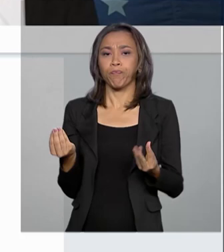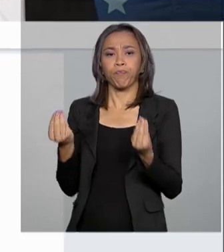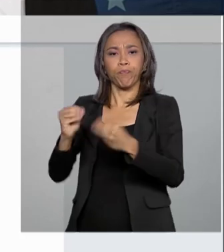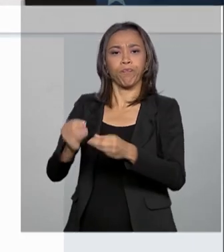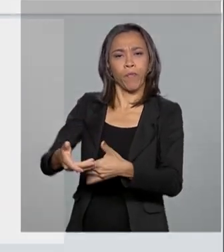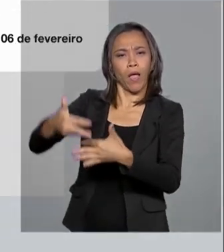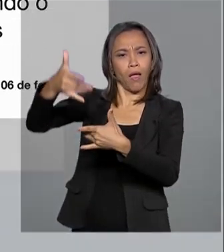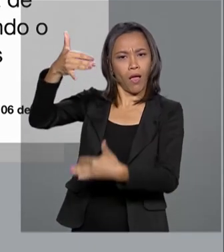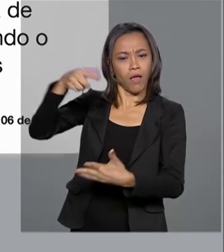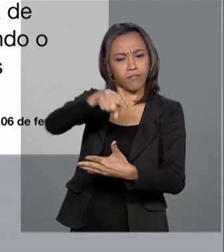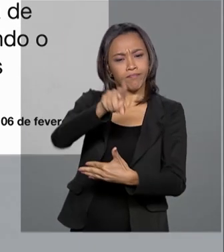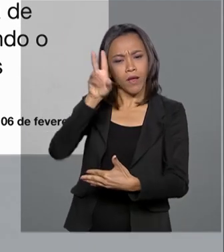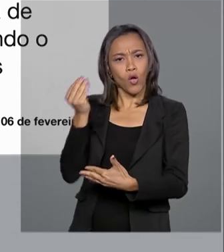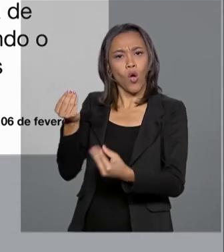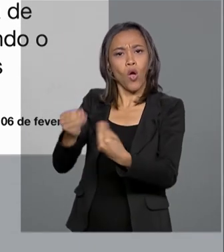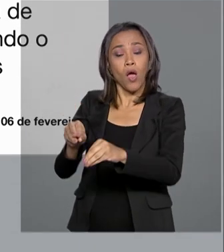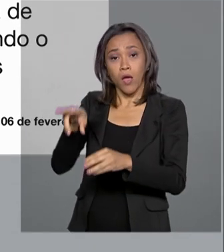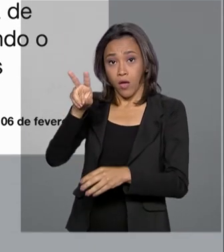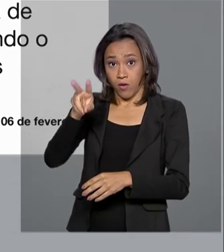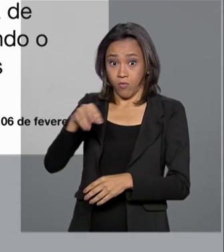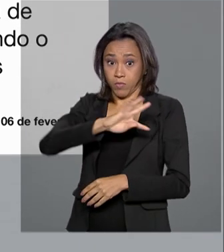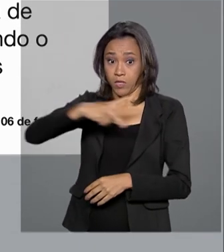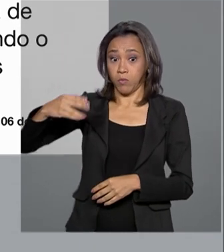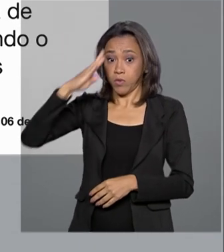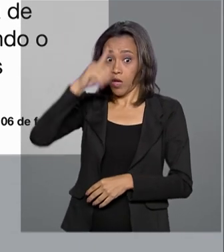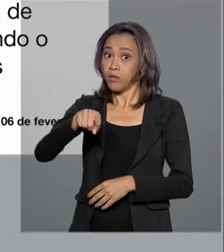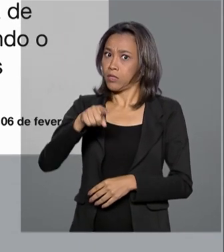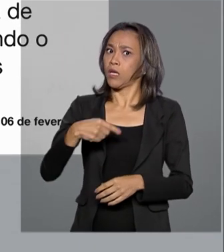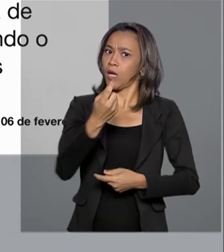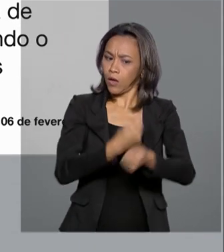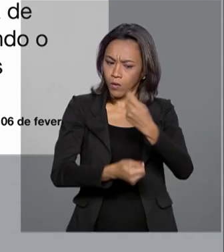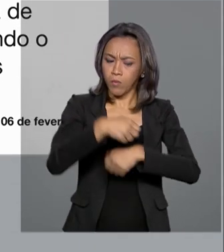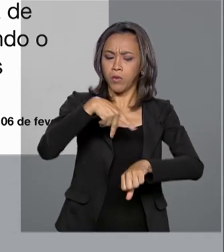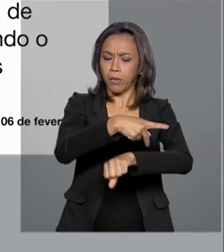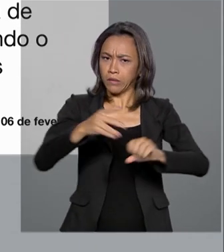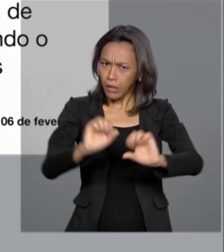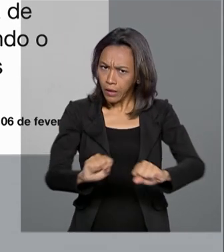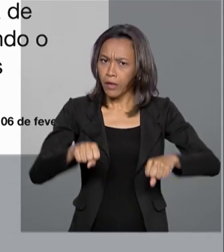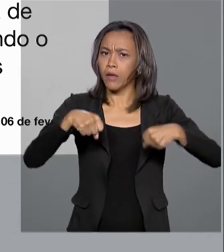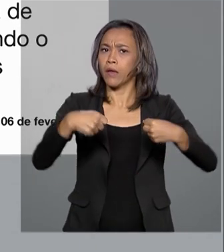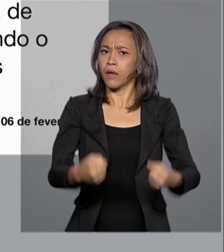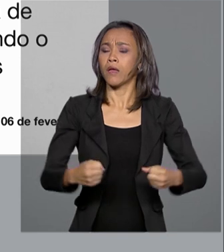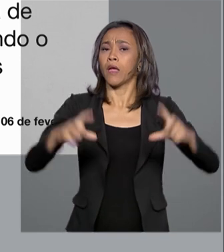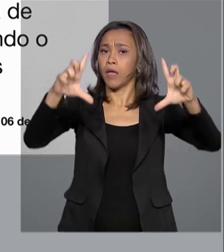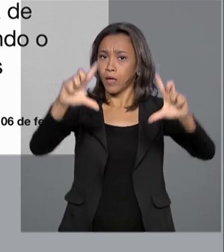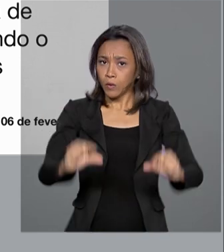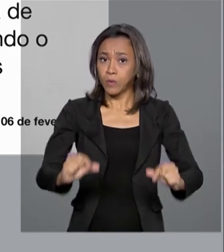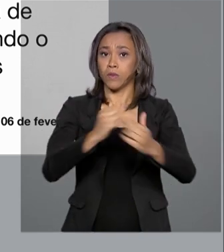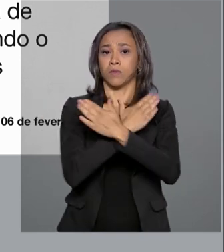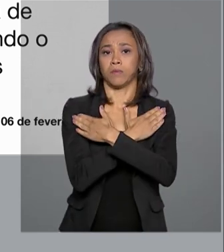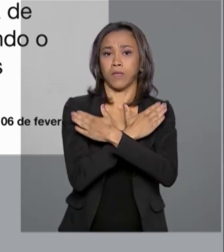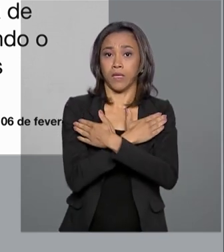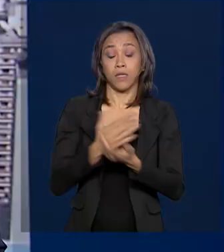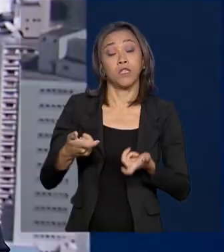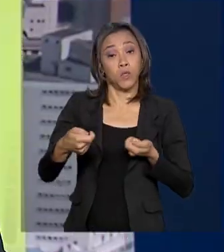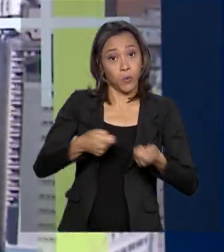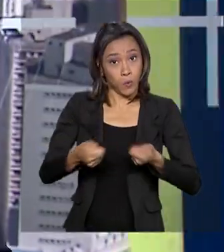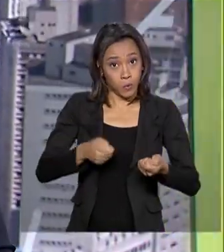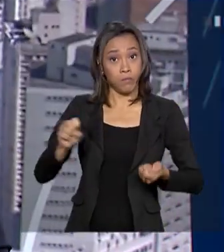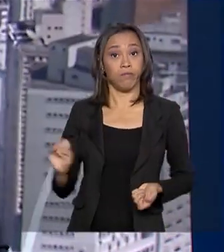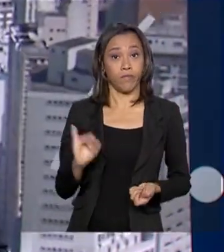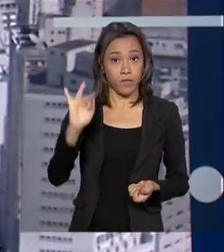Jair Bolsonaro lembrou que a economia do país está em plena recuperação, com queda no desemprego e inflação sob controle.